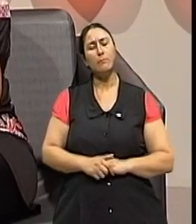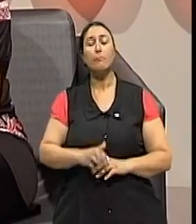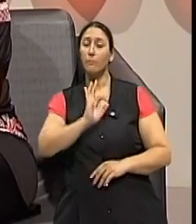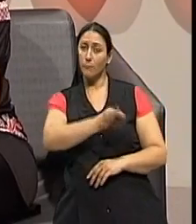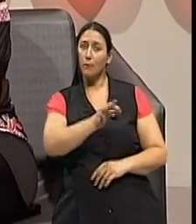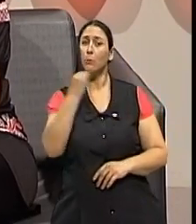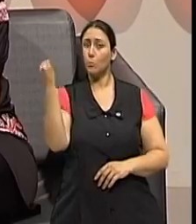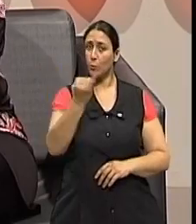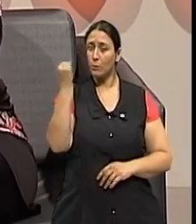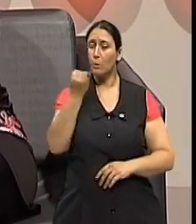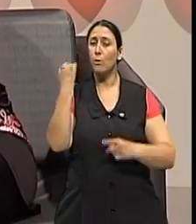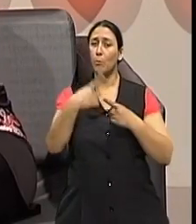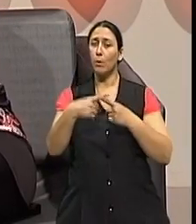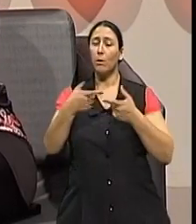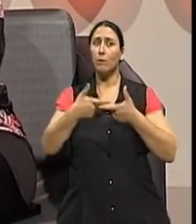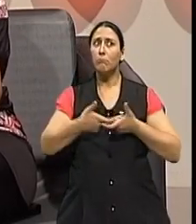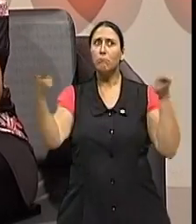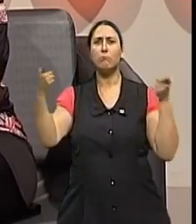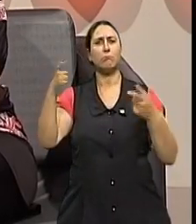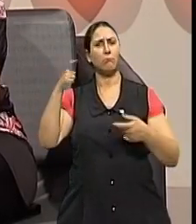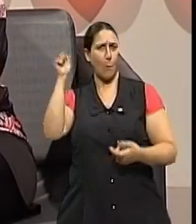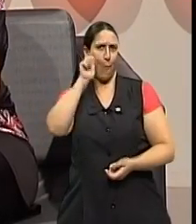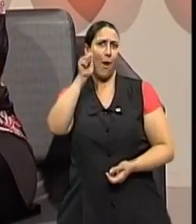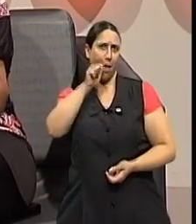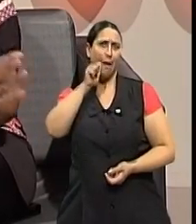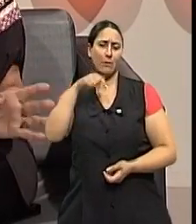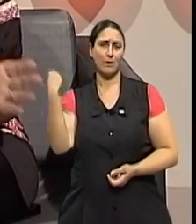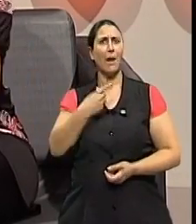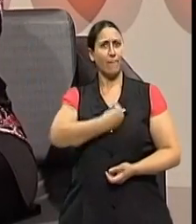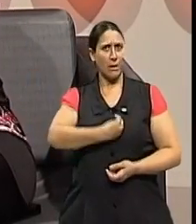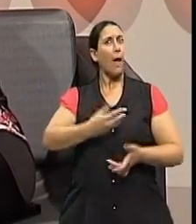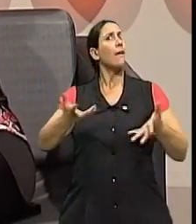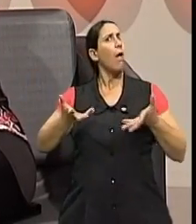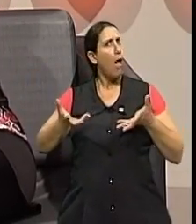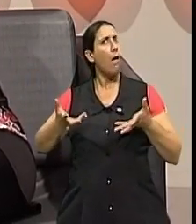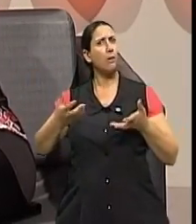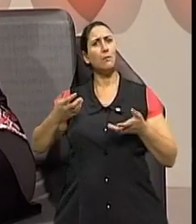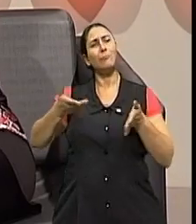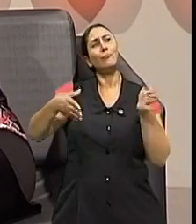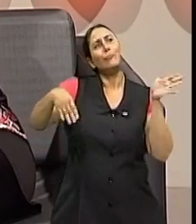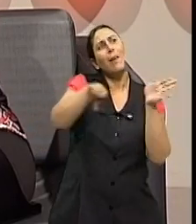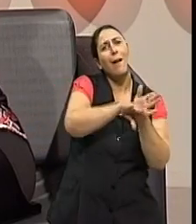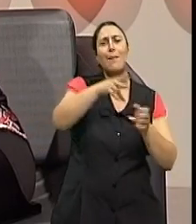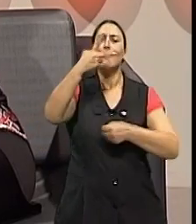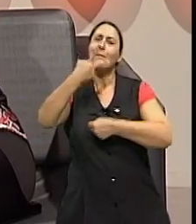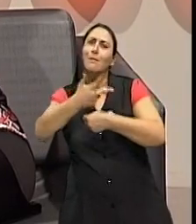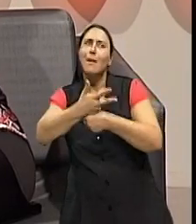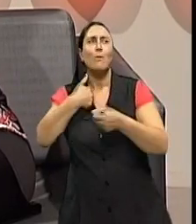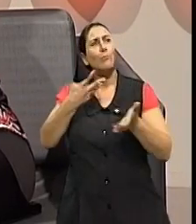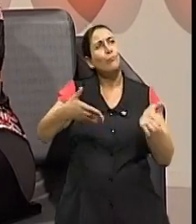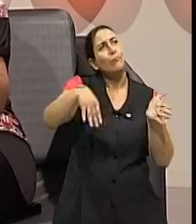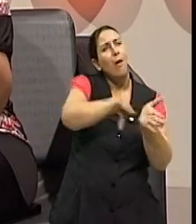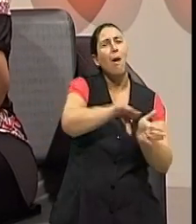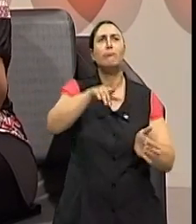que isto é um fator da nossa vida. E a gente, todas nós, todas as pessoas querem chegar lá na velhice e chegar bem, né?